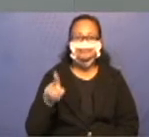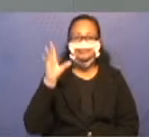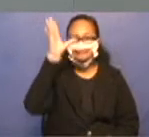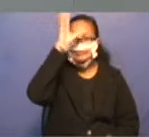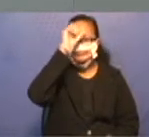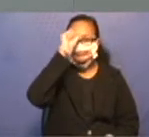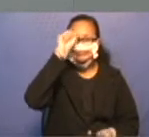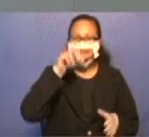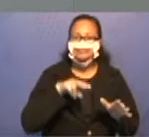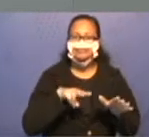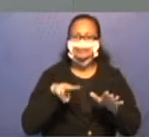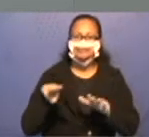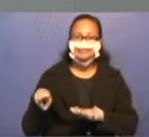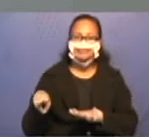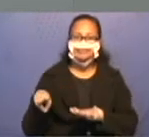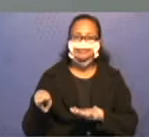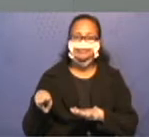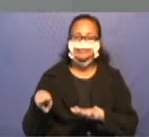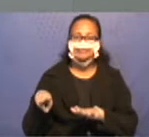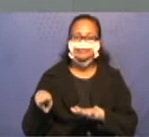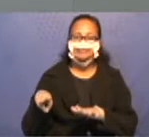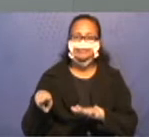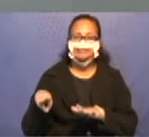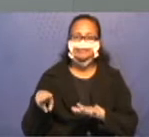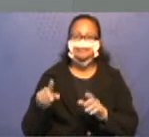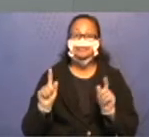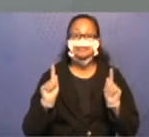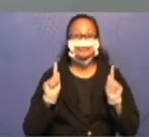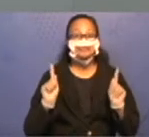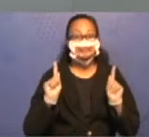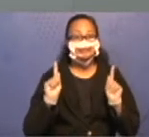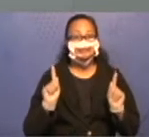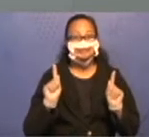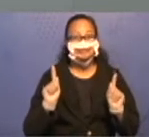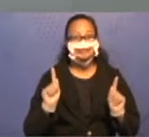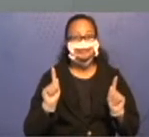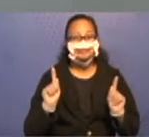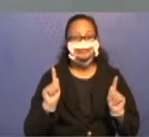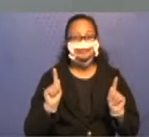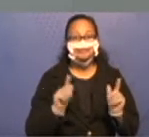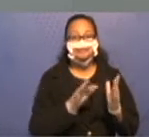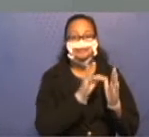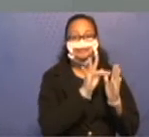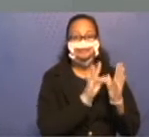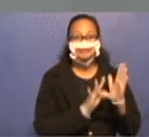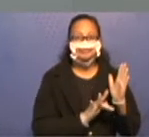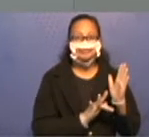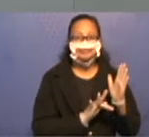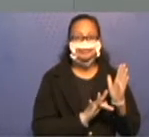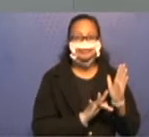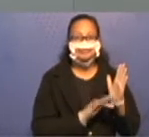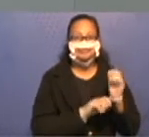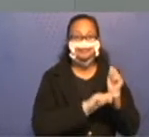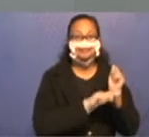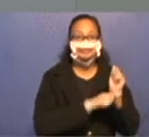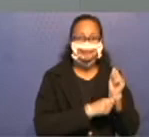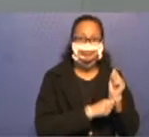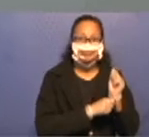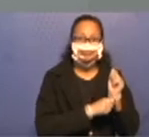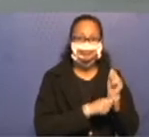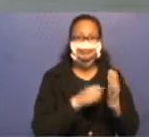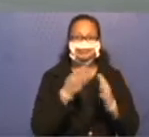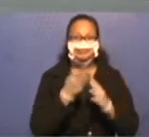aprenderam essa semana sobre uma aventura incrível do texto Trancado entre